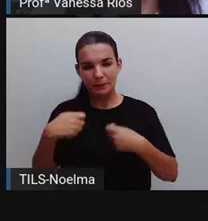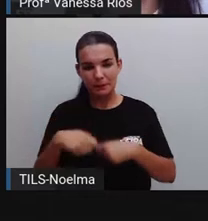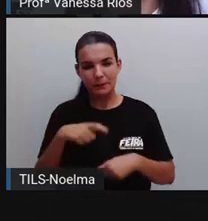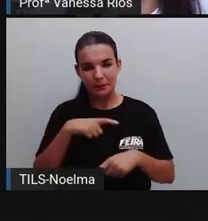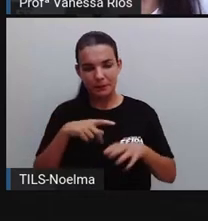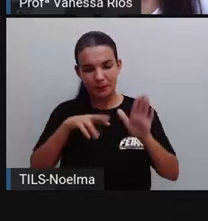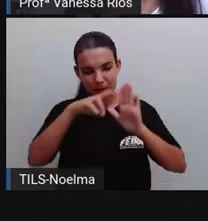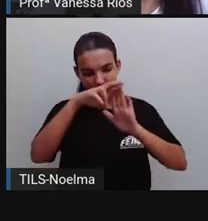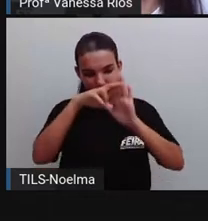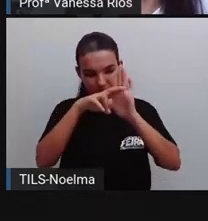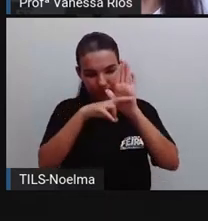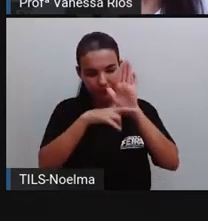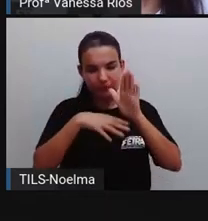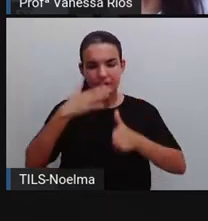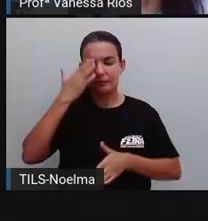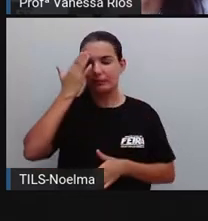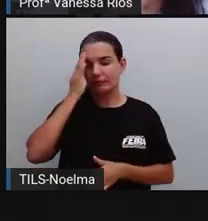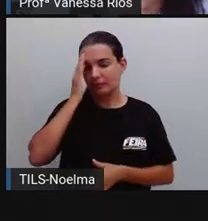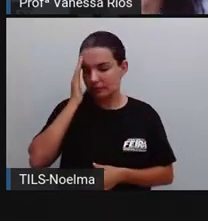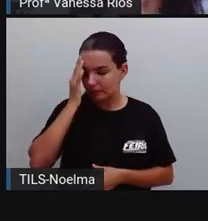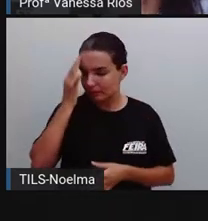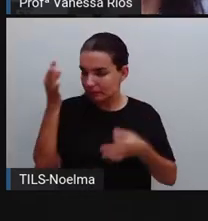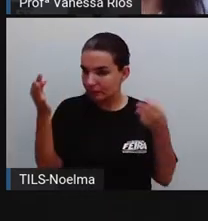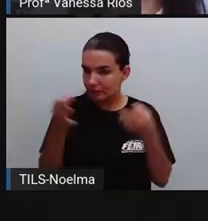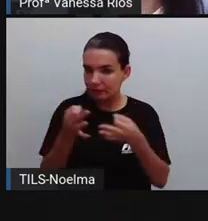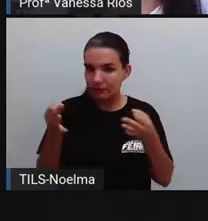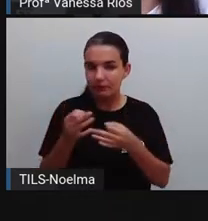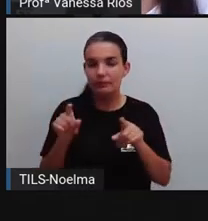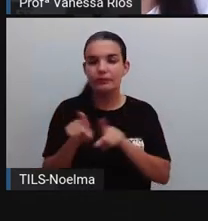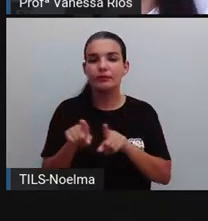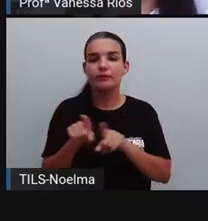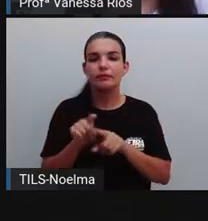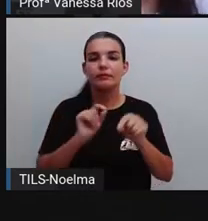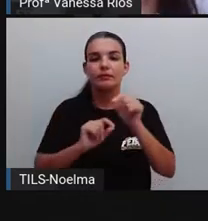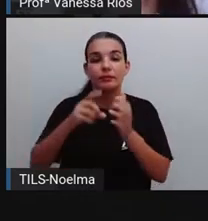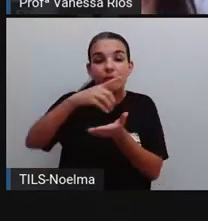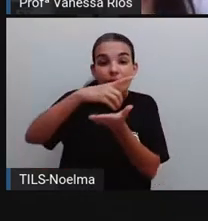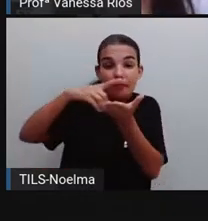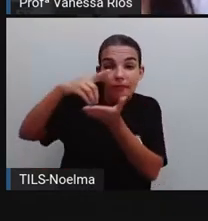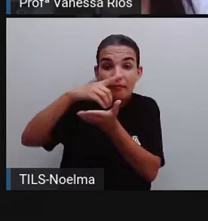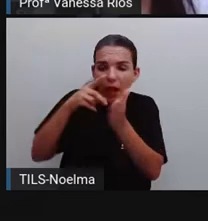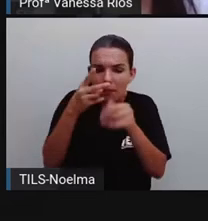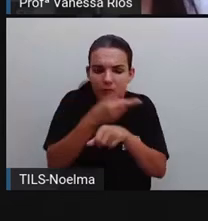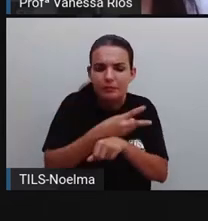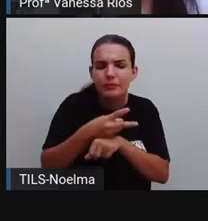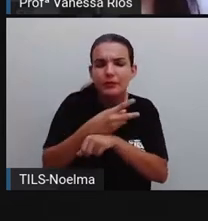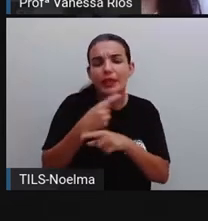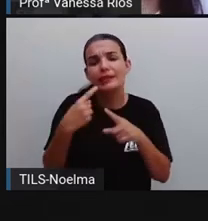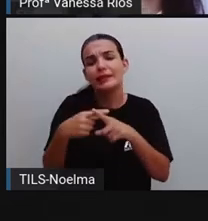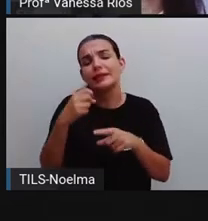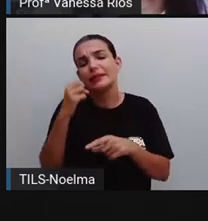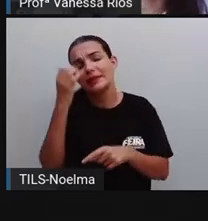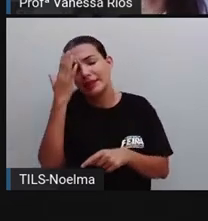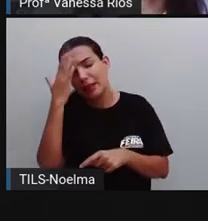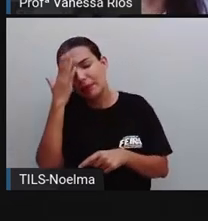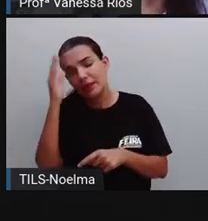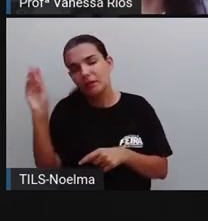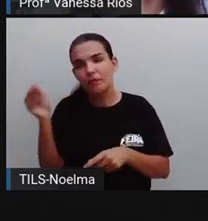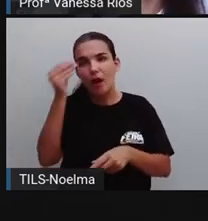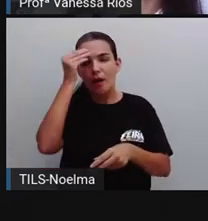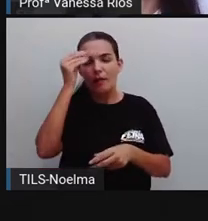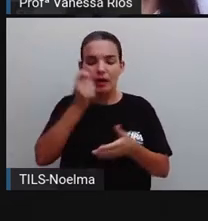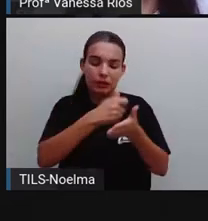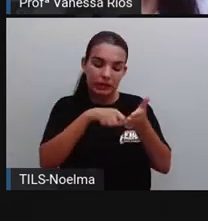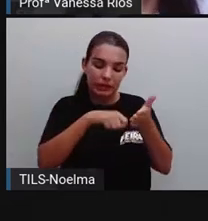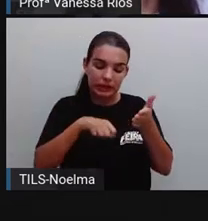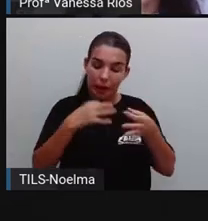regras, né? Entender as regras, recorrer ao dicionário quando necessário, para que a nossa escrita,